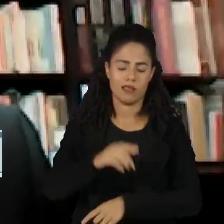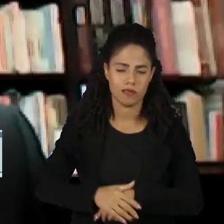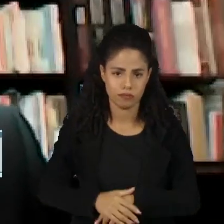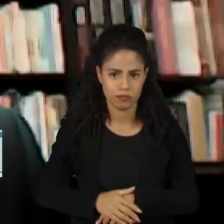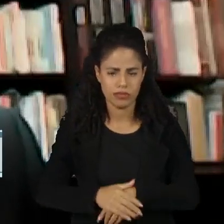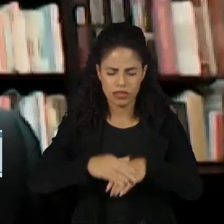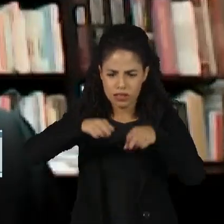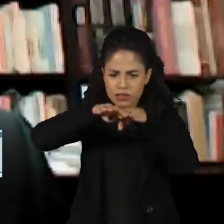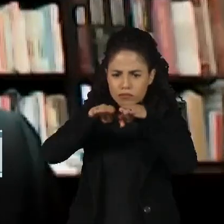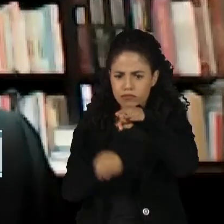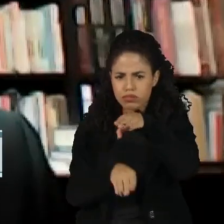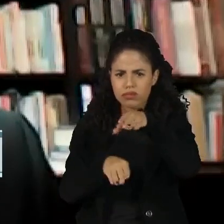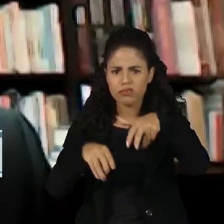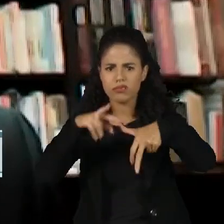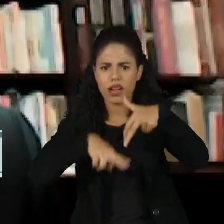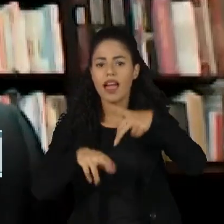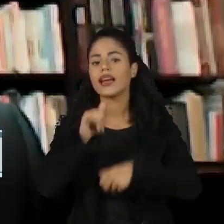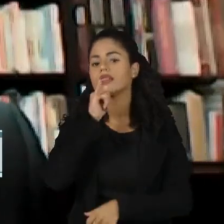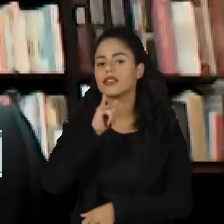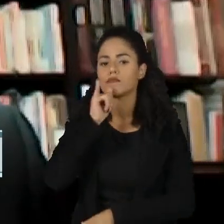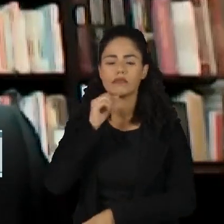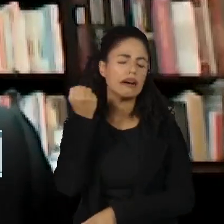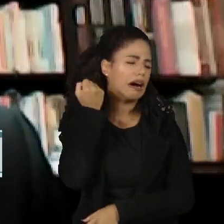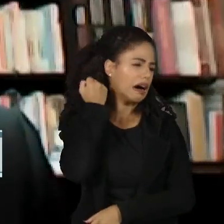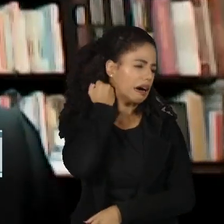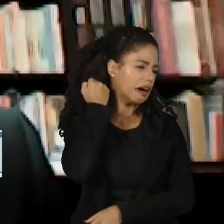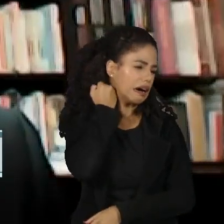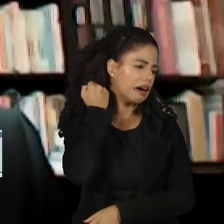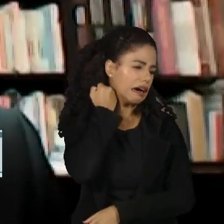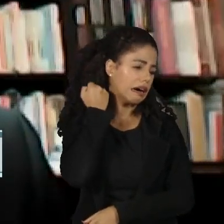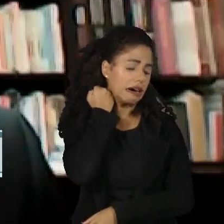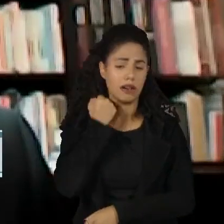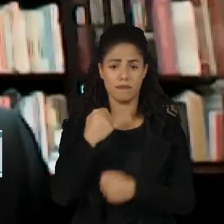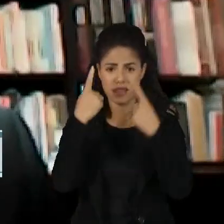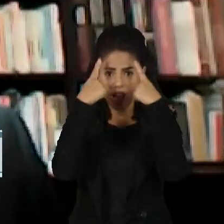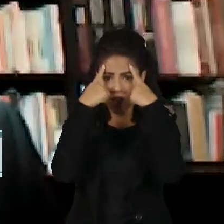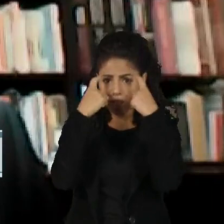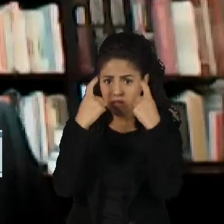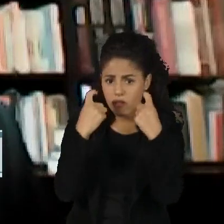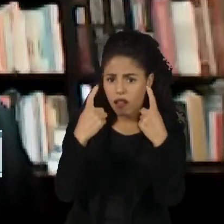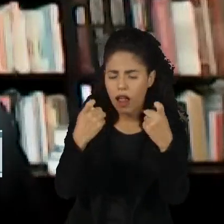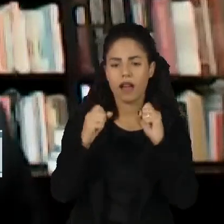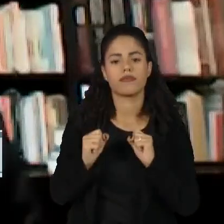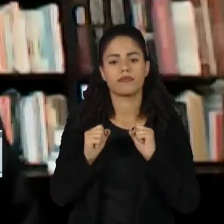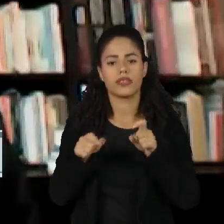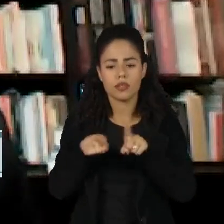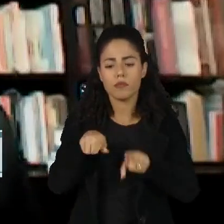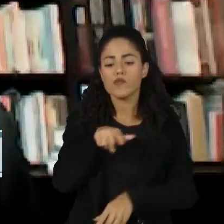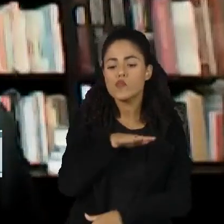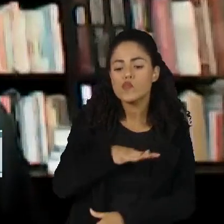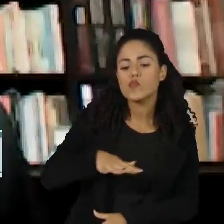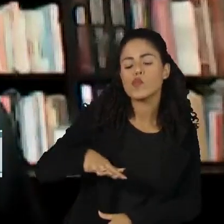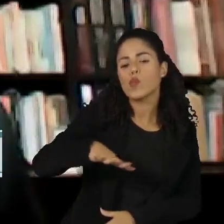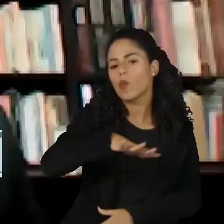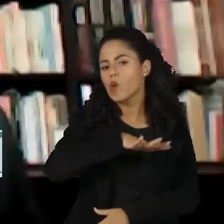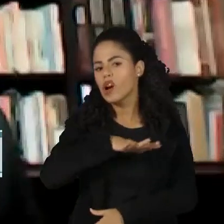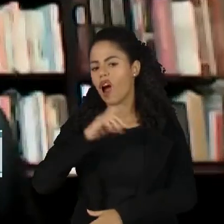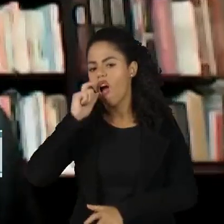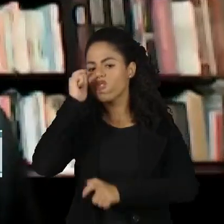com o estresse, as violências associadas nesse ambiente hostil,